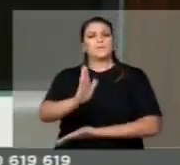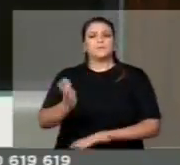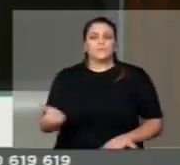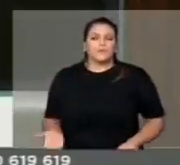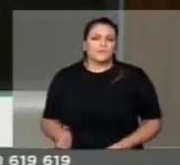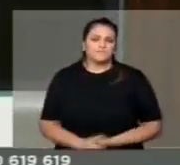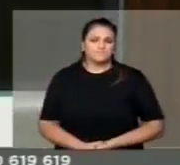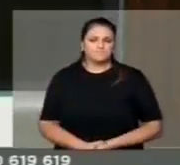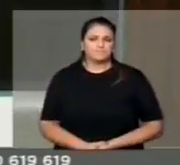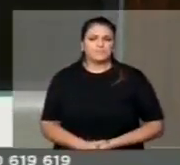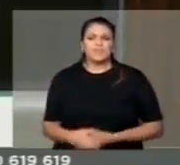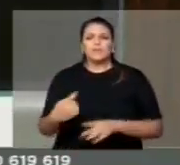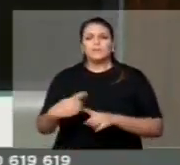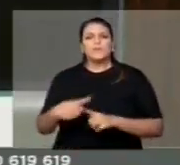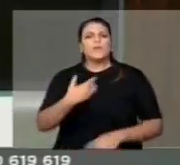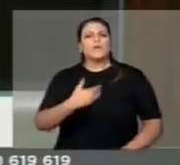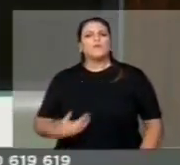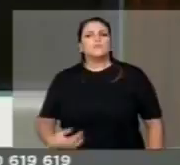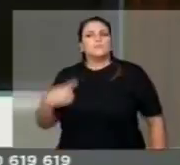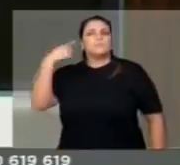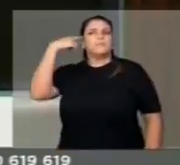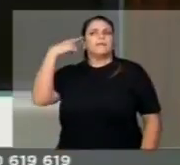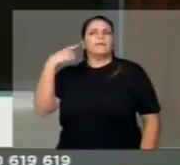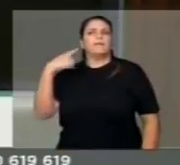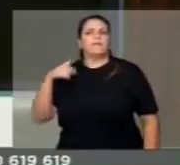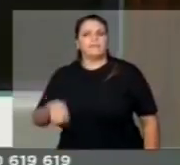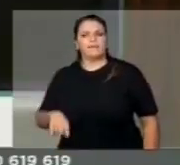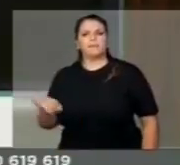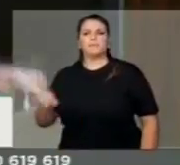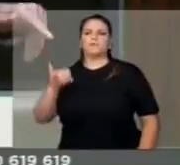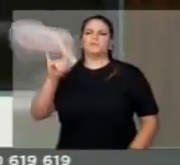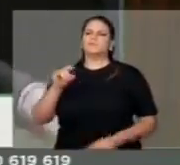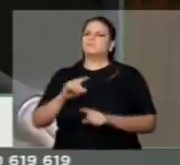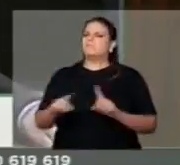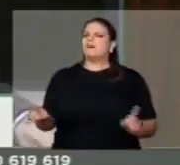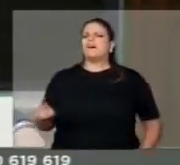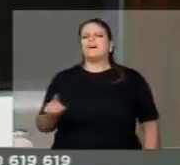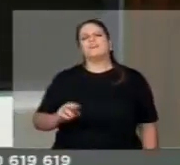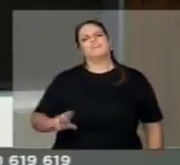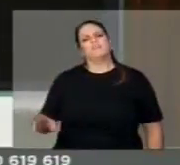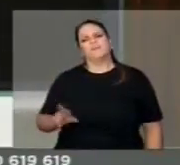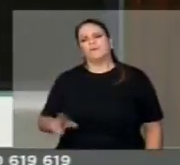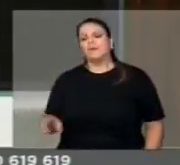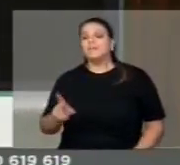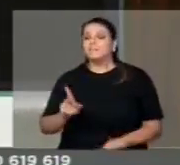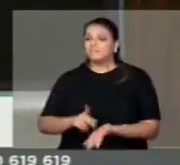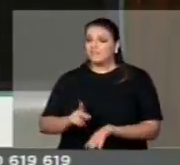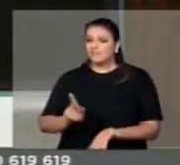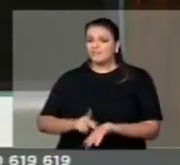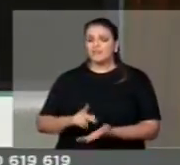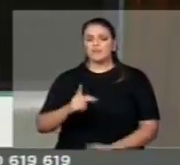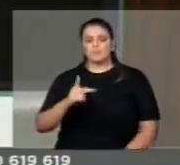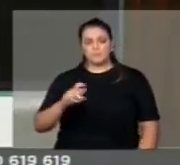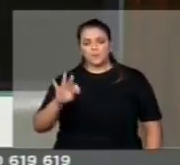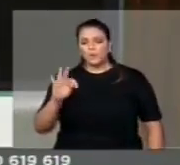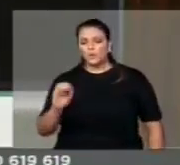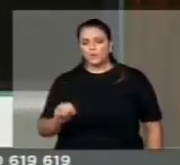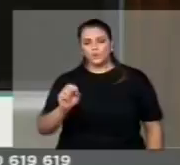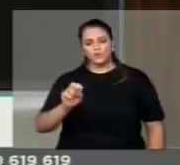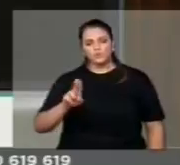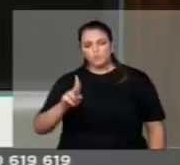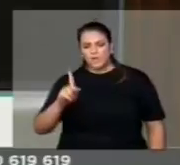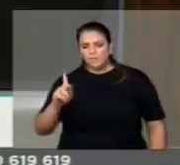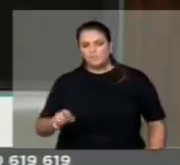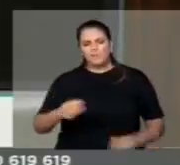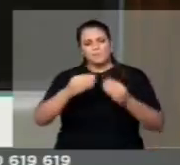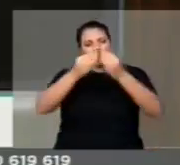algo importante, mas que, na realidade, demonstrou na prática que o Porto Suape sofreu um prejuízo